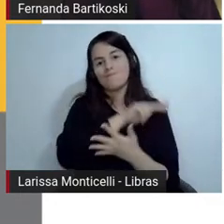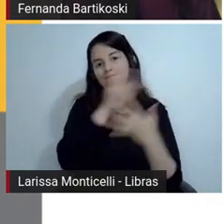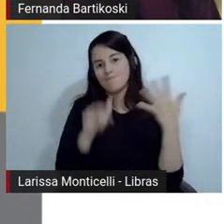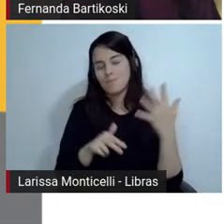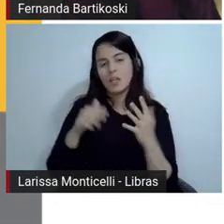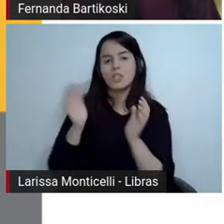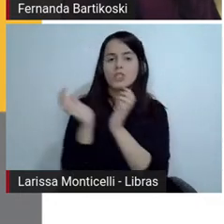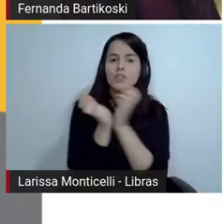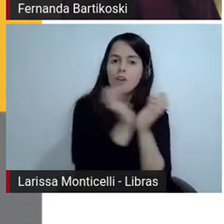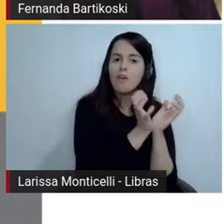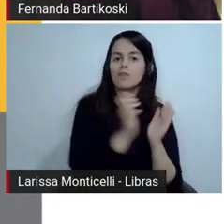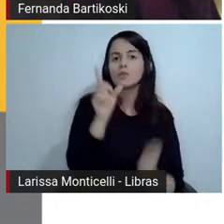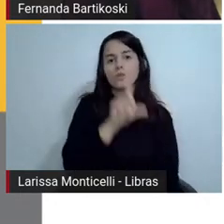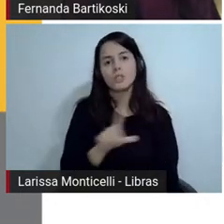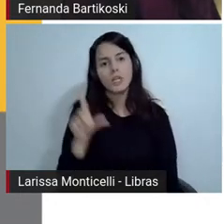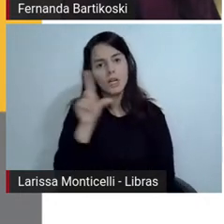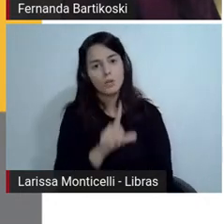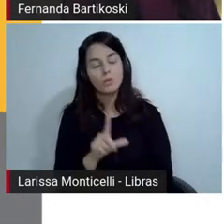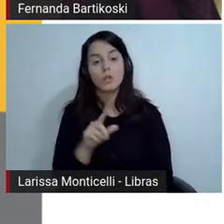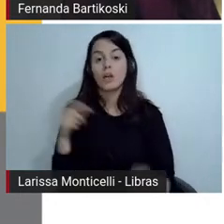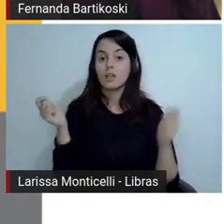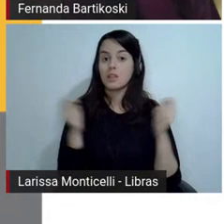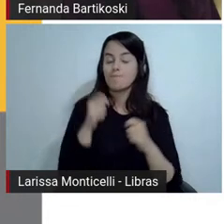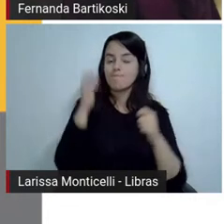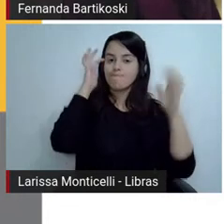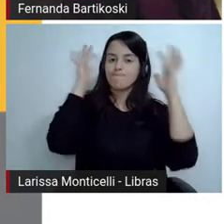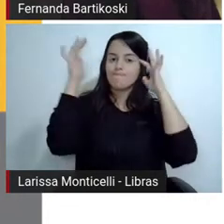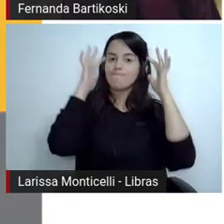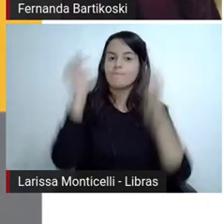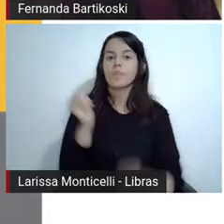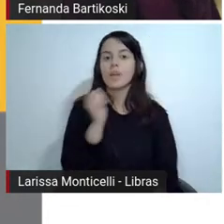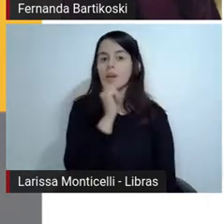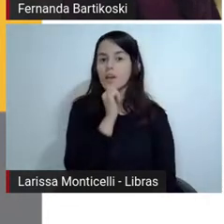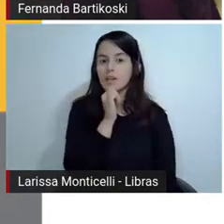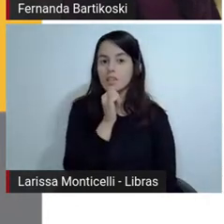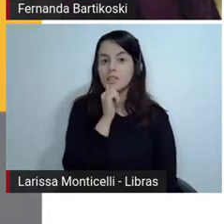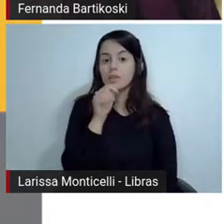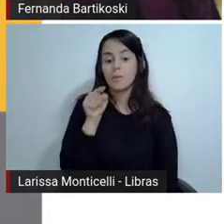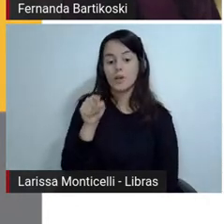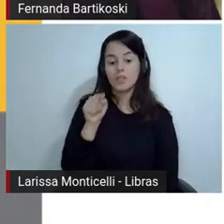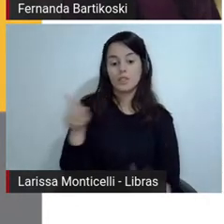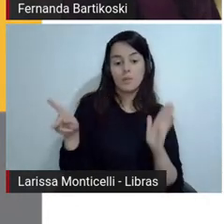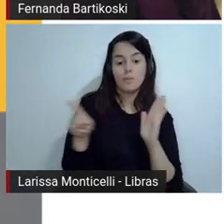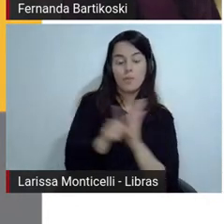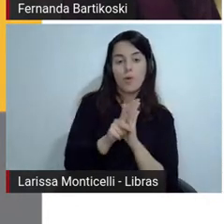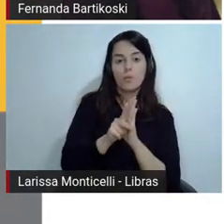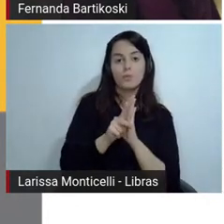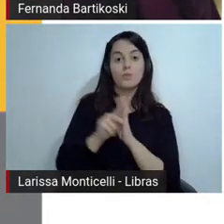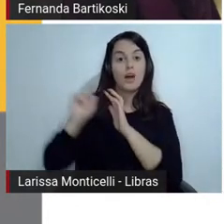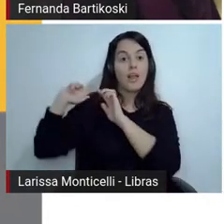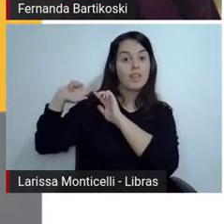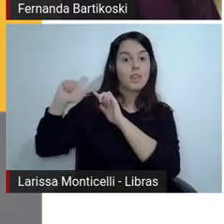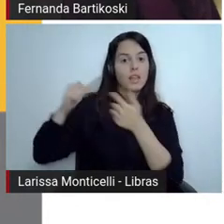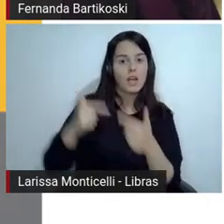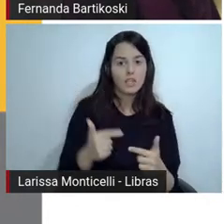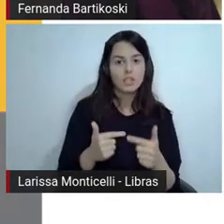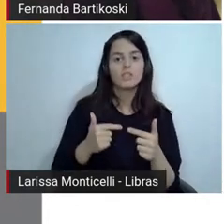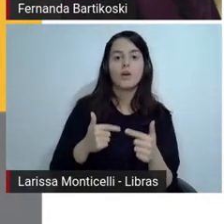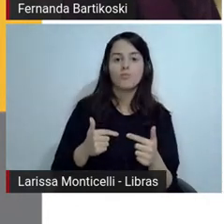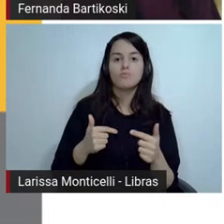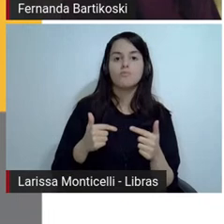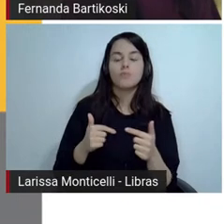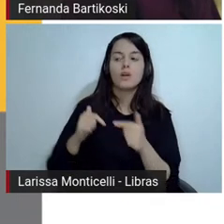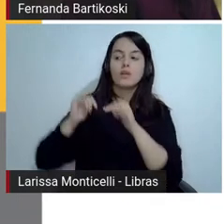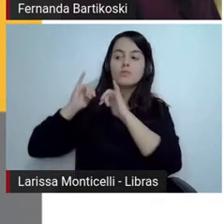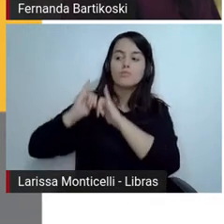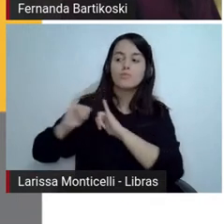pode pensar inclusive em textos da tradição oral. Muito embora hoje a gente vá reforçar